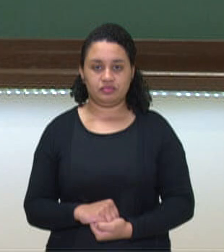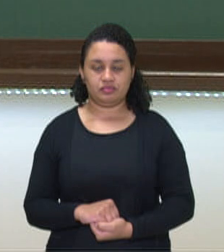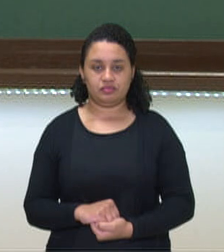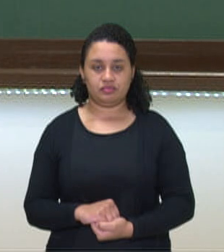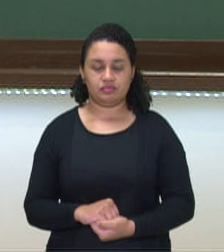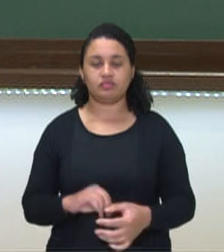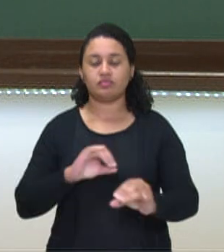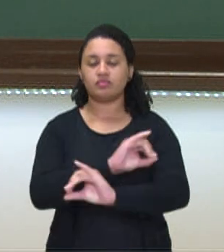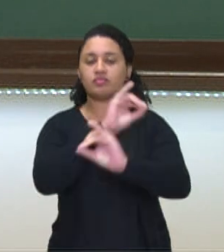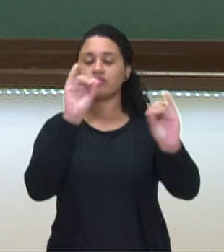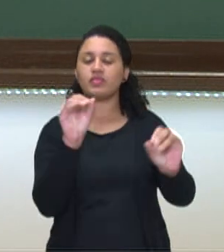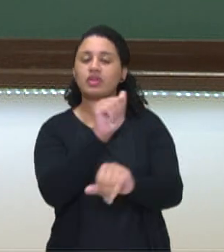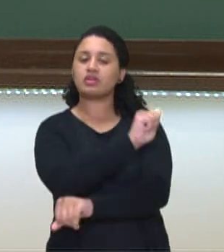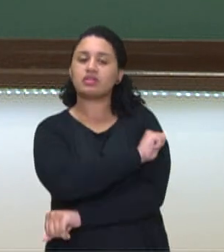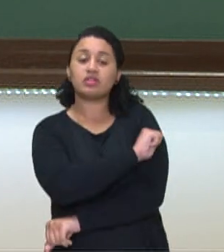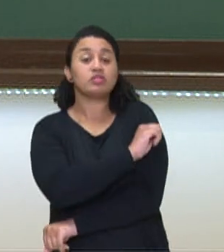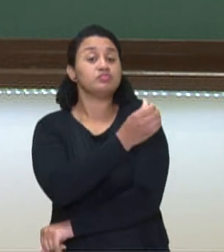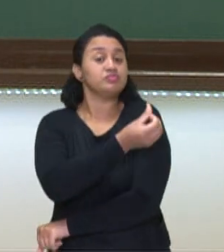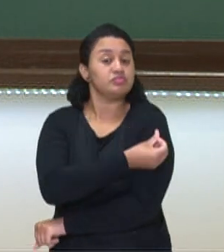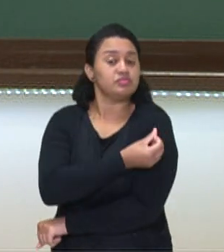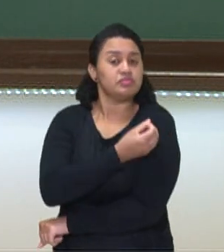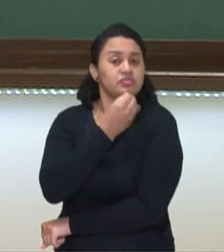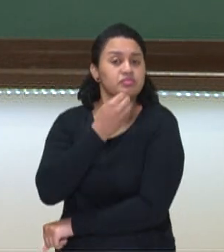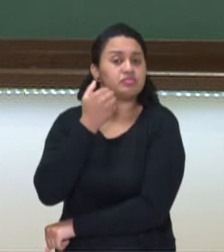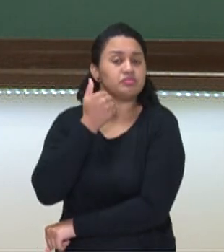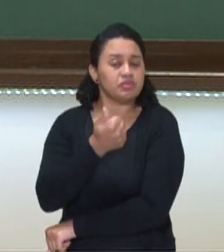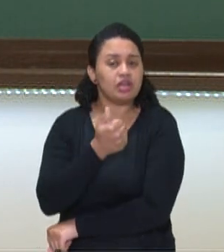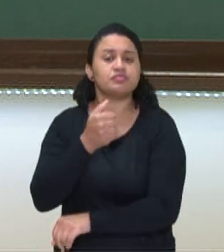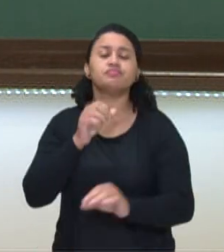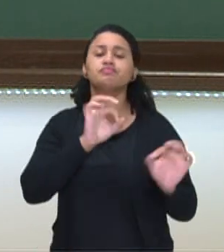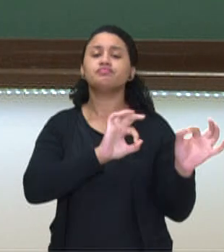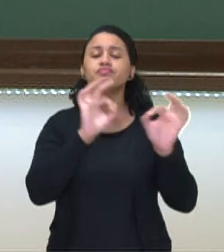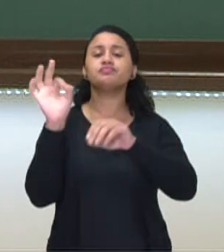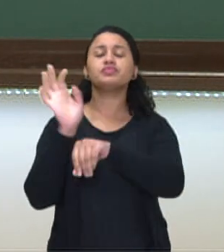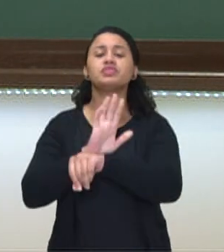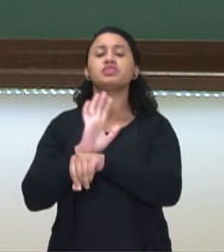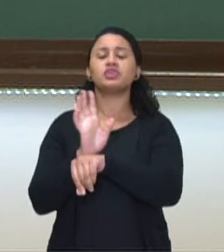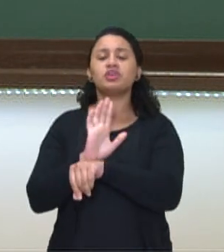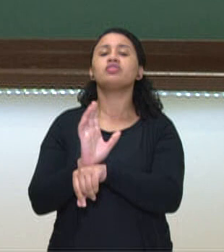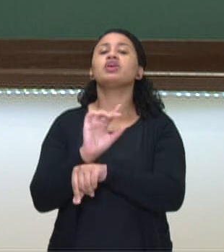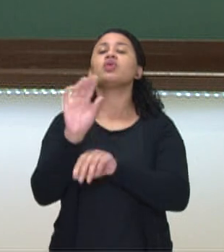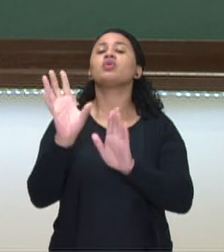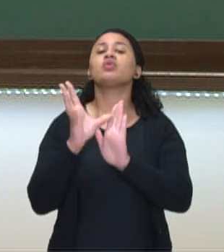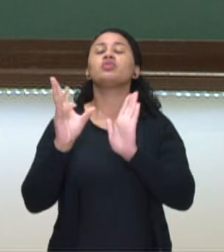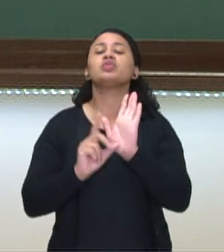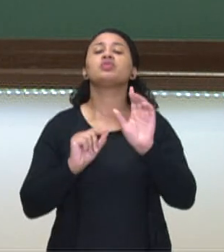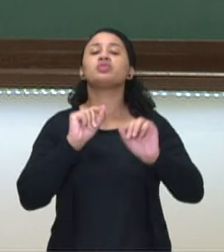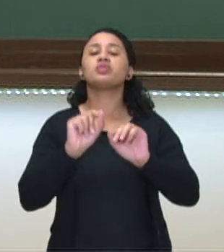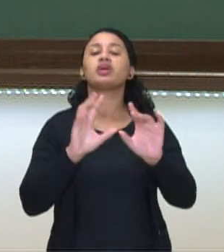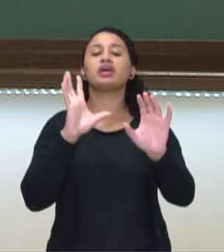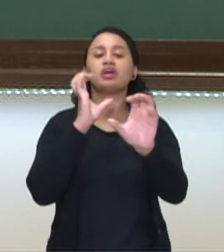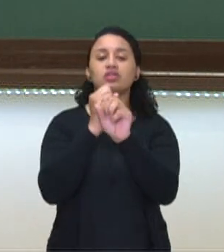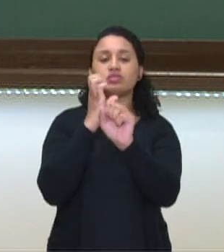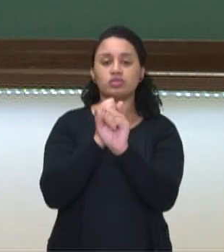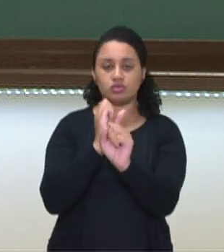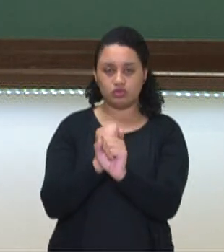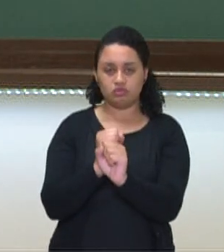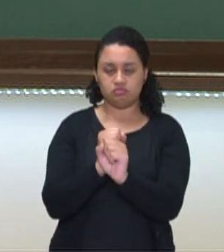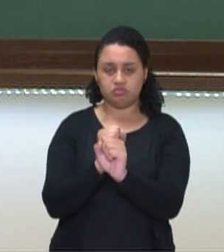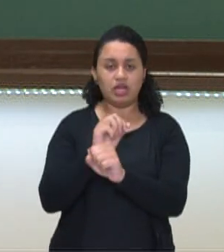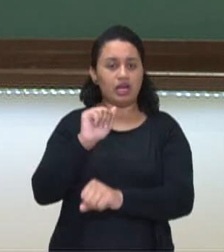Olá, estudantes do sexto ano, tudo bem? Nesse vídeo, nós vamos falar sobre a adição, que ela tem